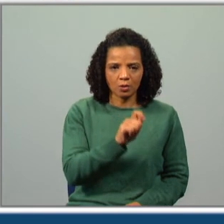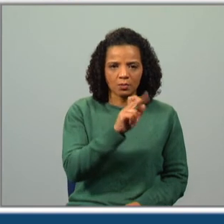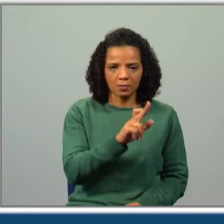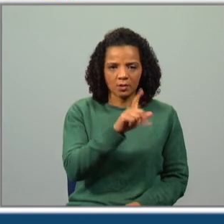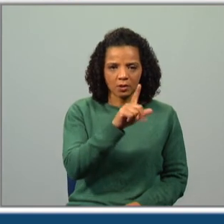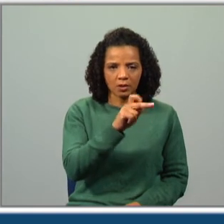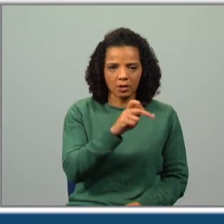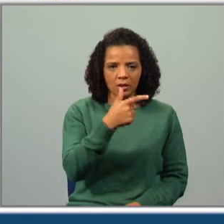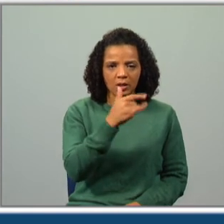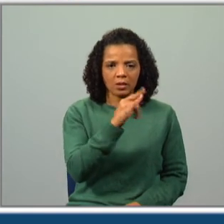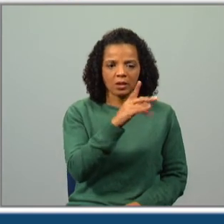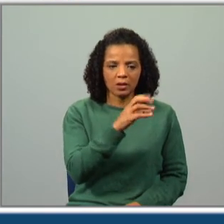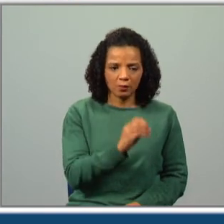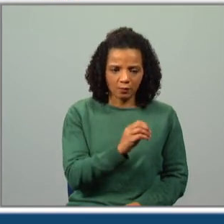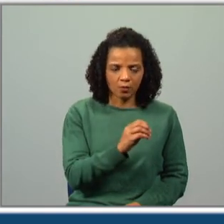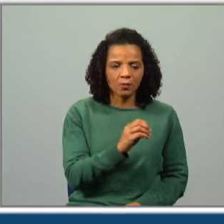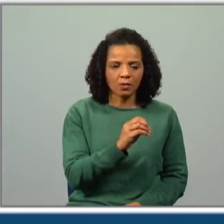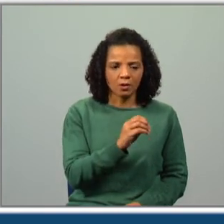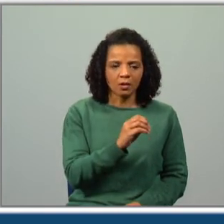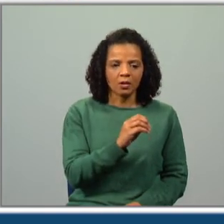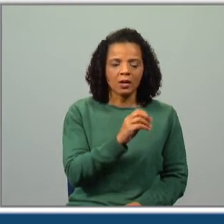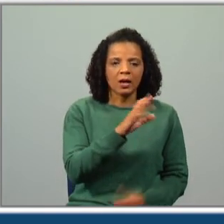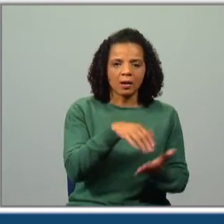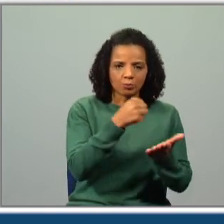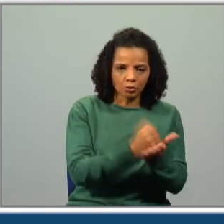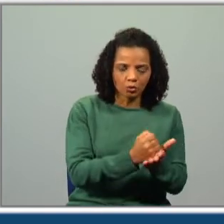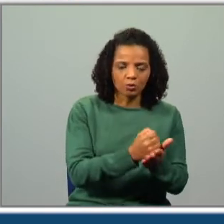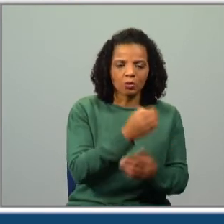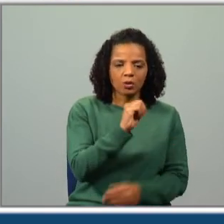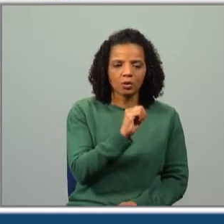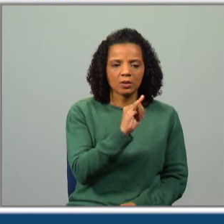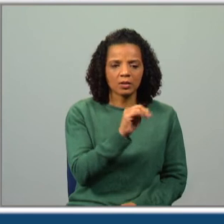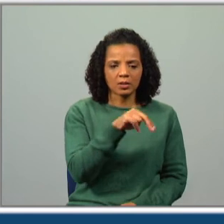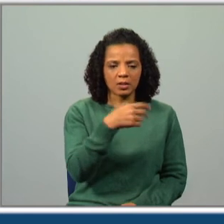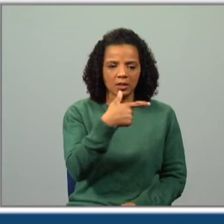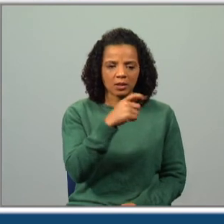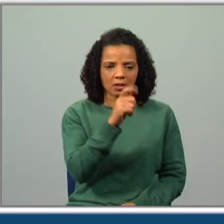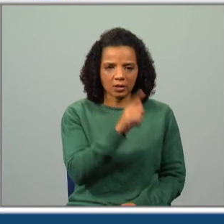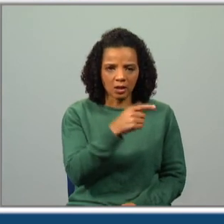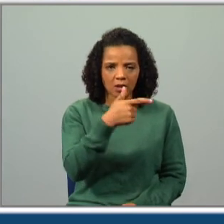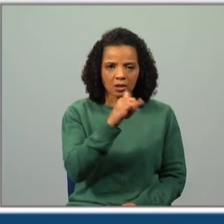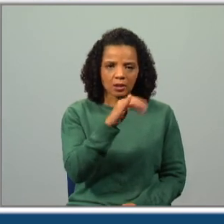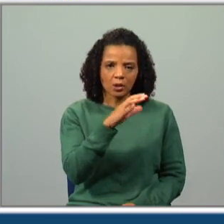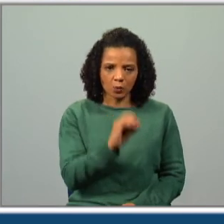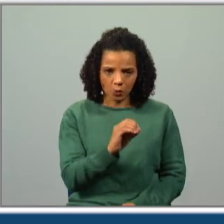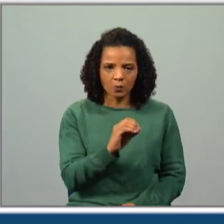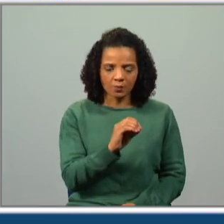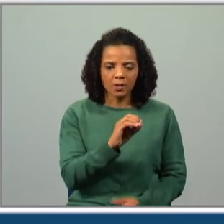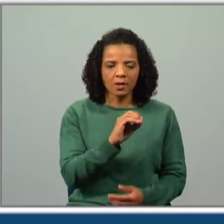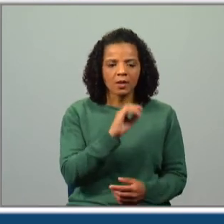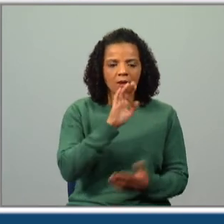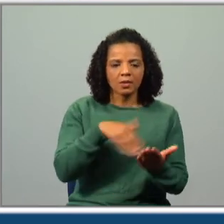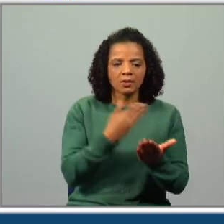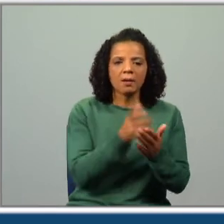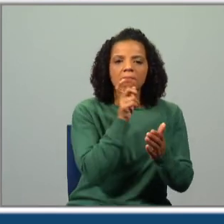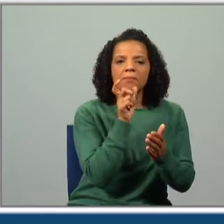é feito pelo acréscimo de íssimo no final da palavra. Há alguns adjetivos que mudam um bocadinho aqui